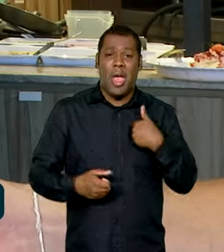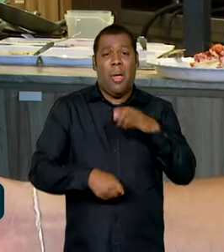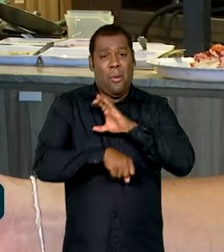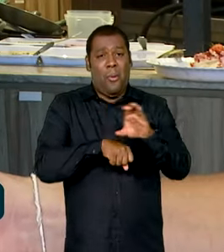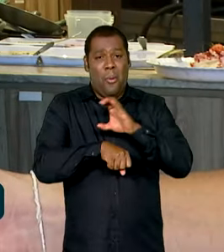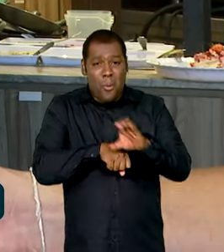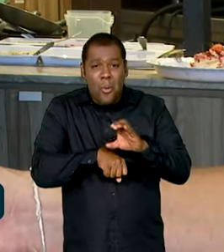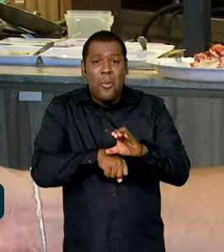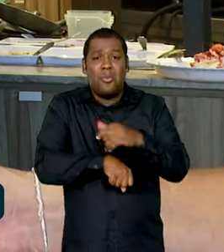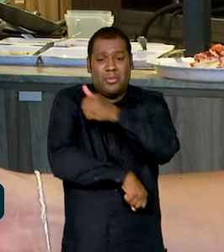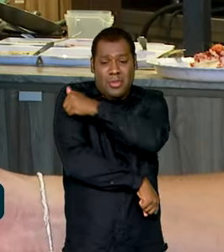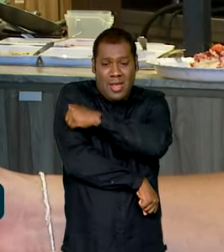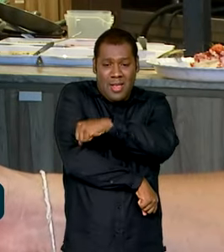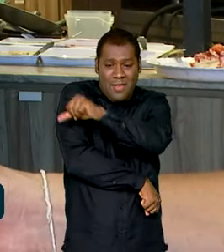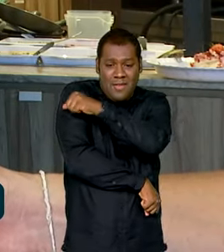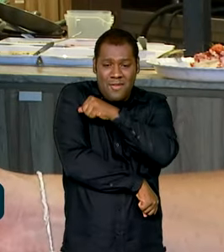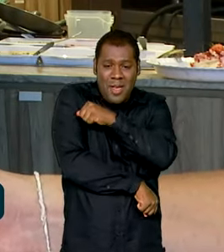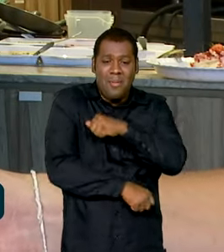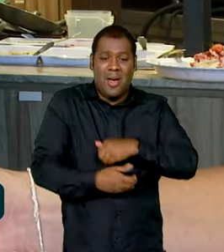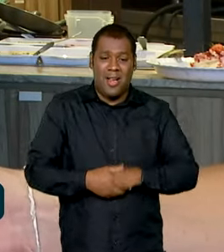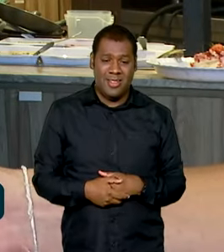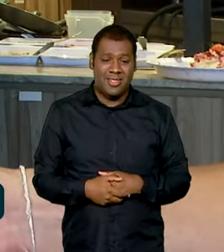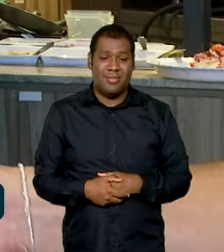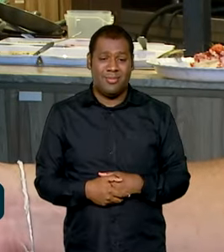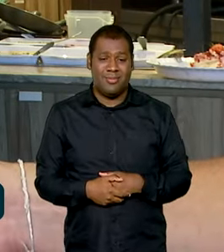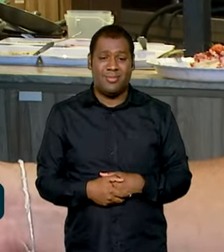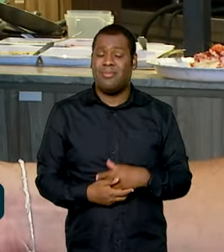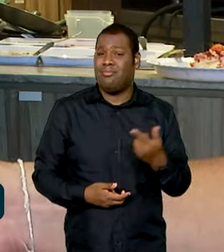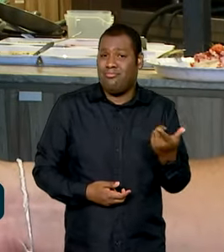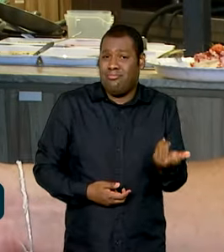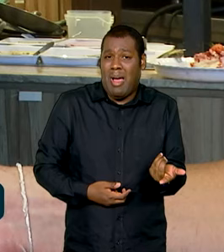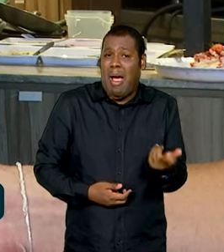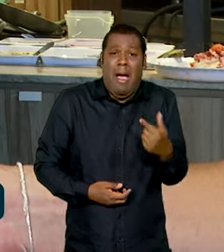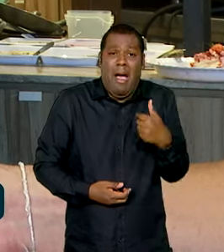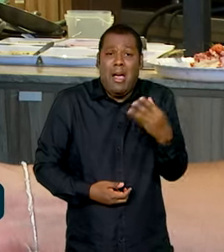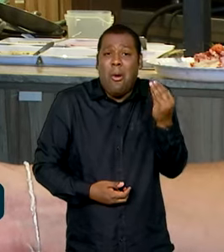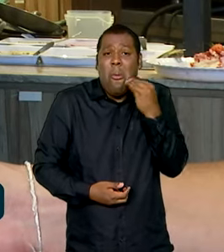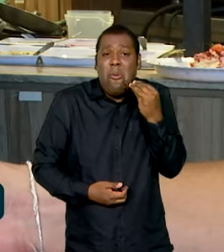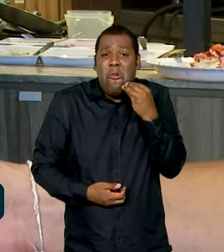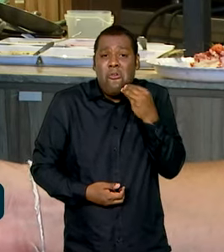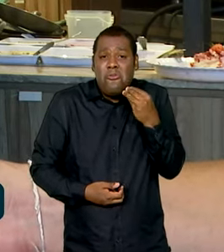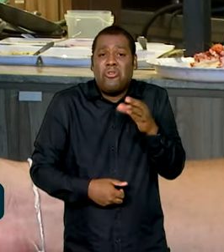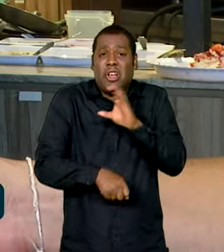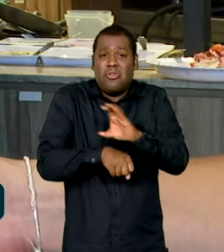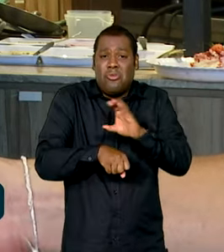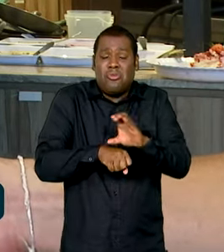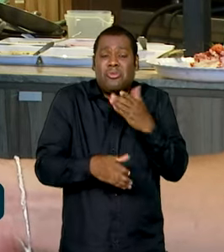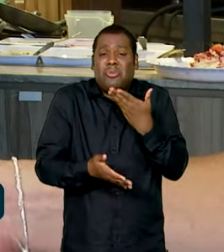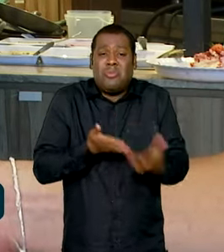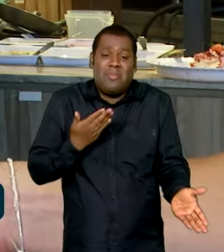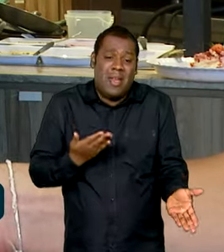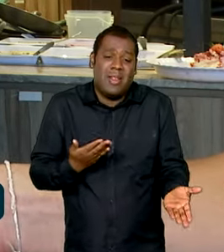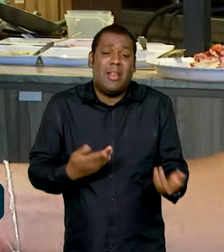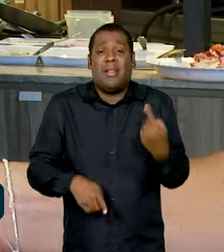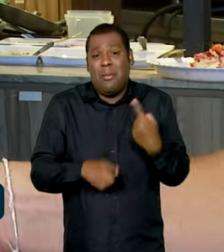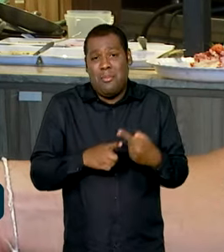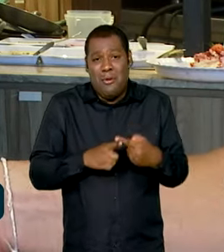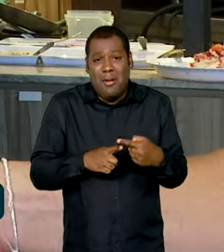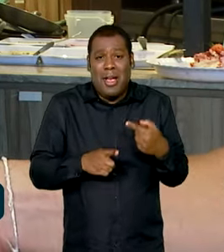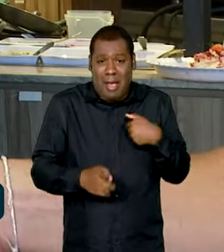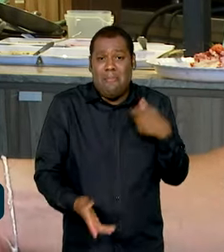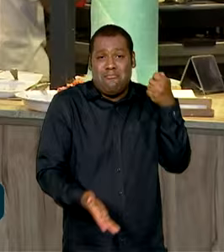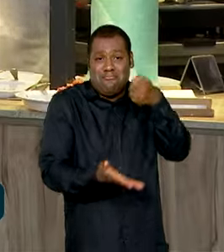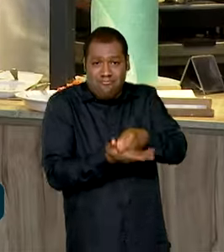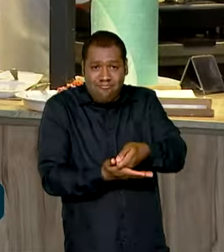renda, eu não teria essa oportunidade para fazer esse custo por conta que eu ia ter que pagar o